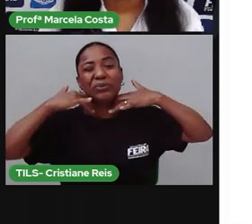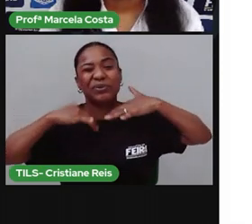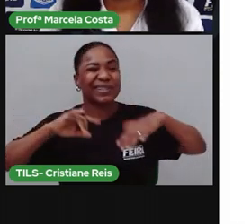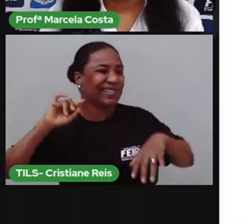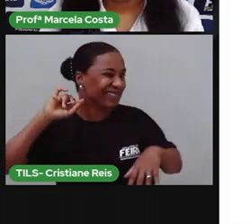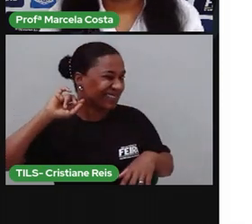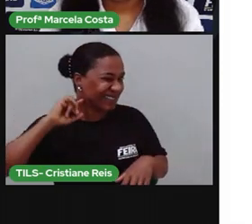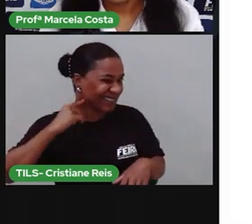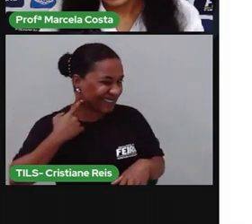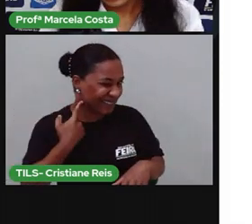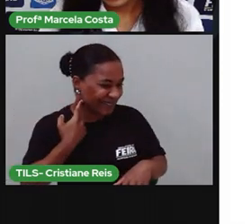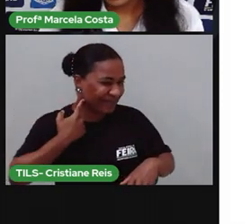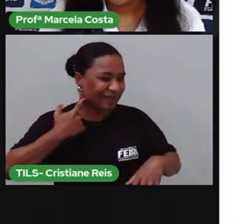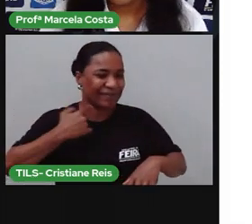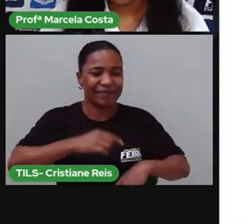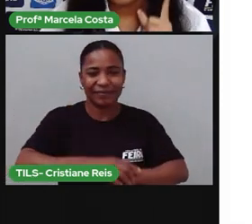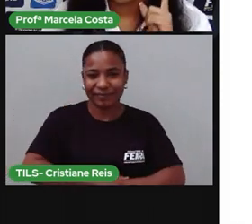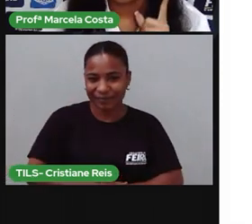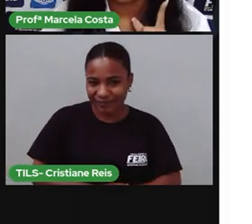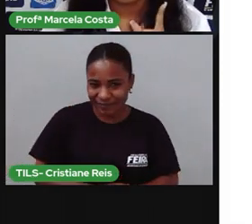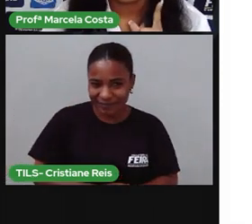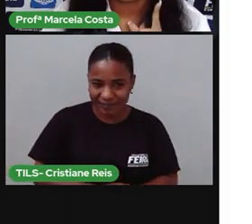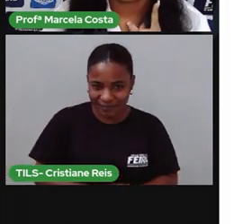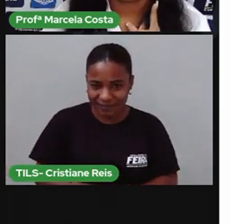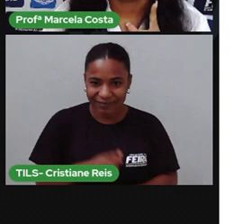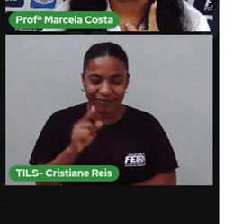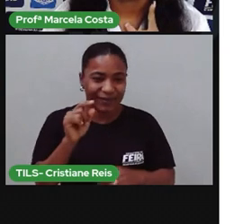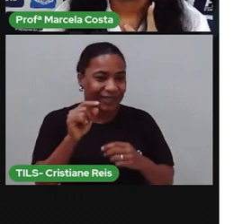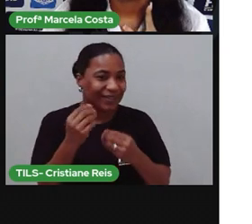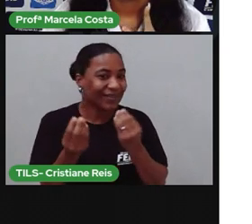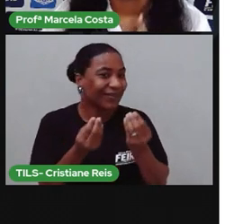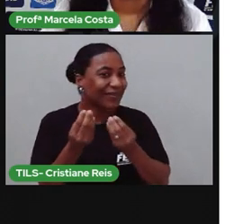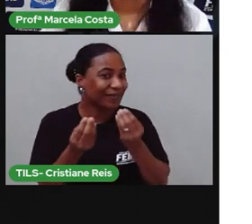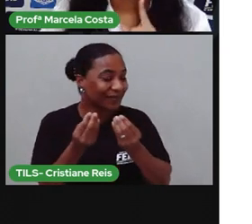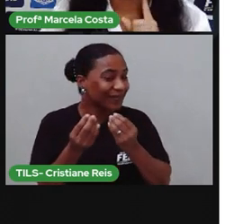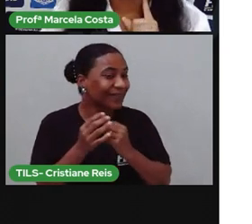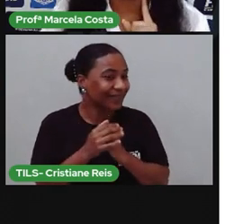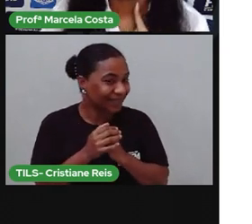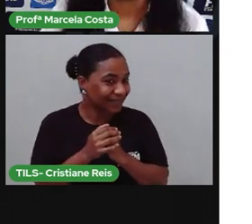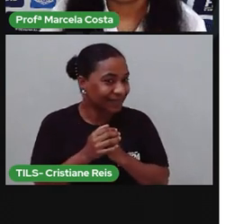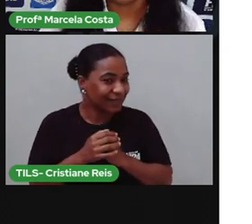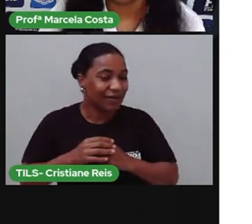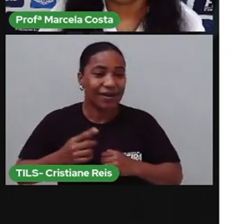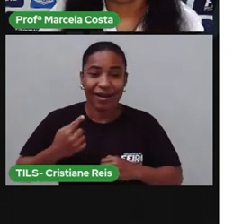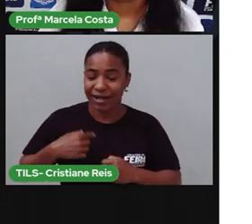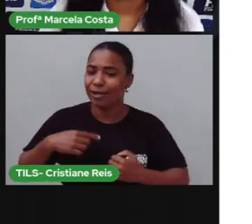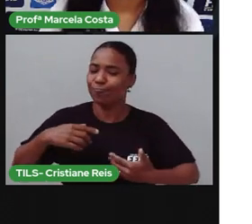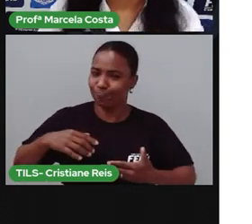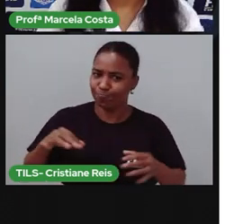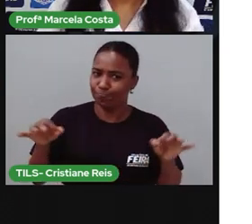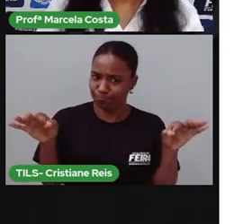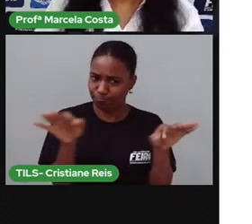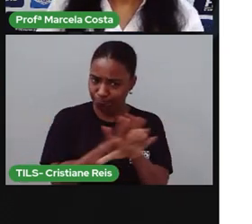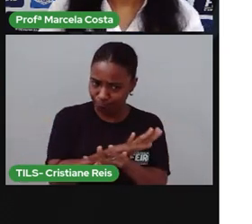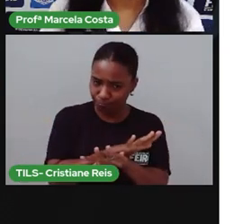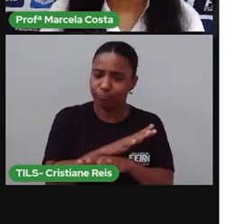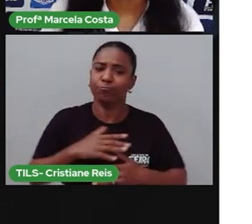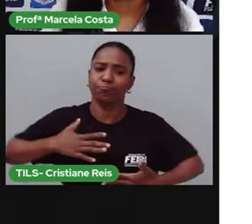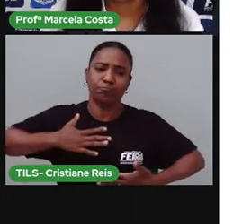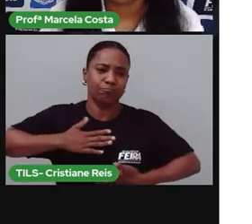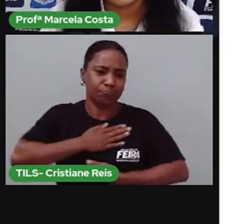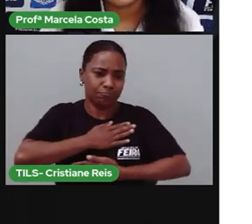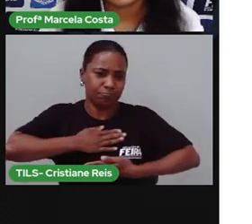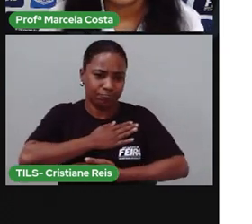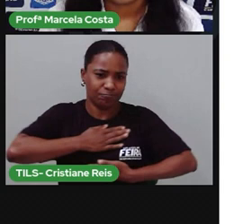E aí, ela completou a operação. Tomando um banho. A